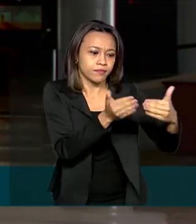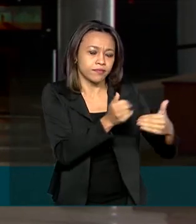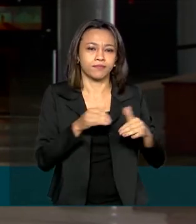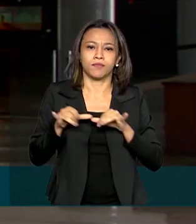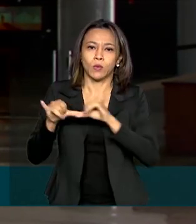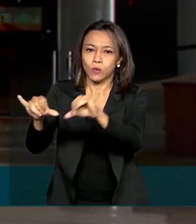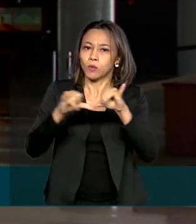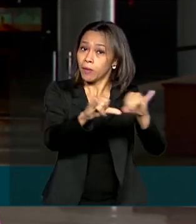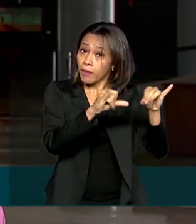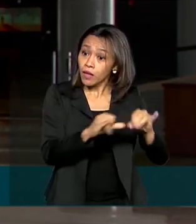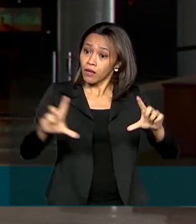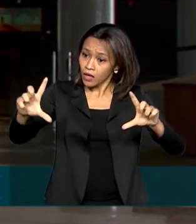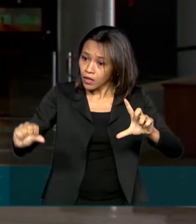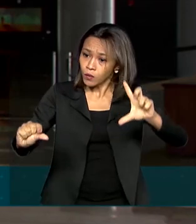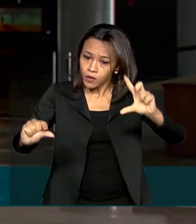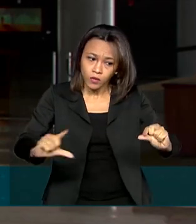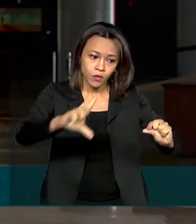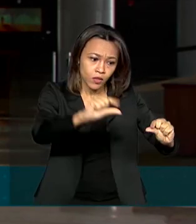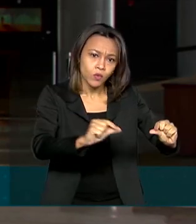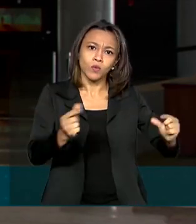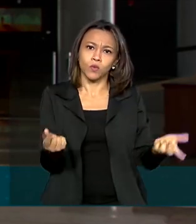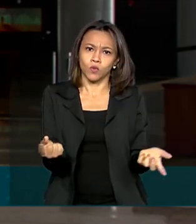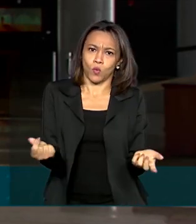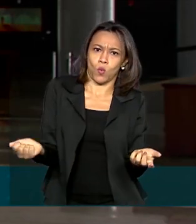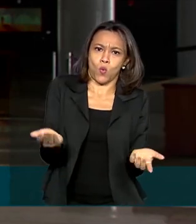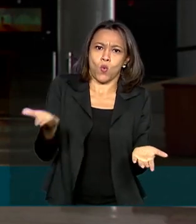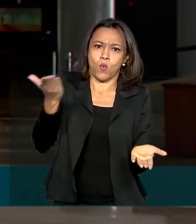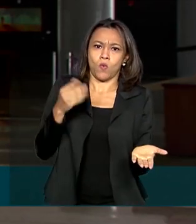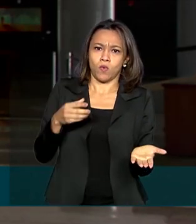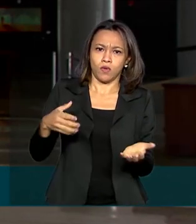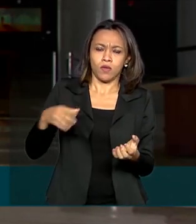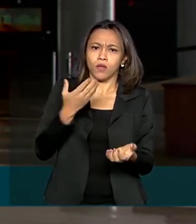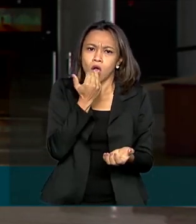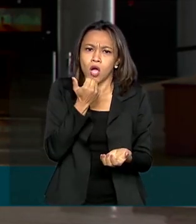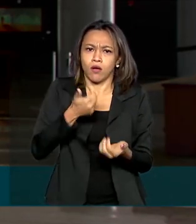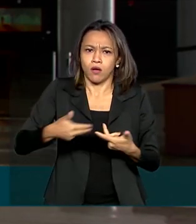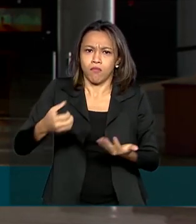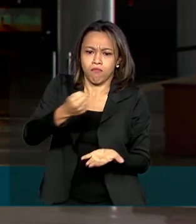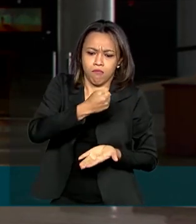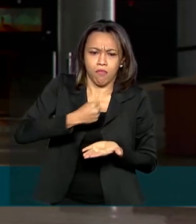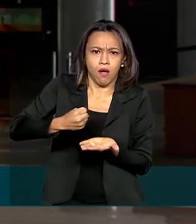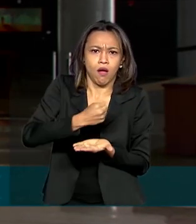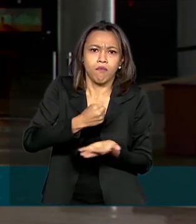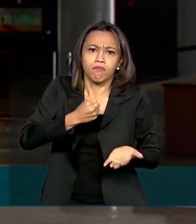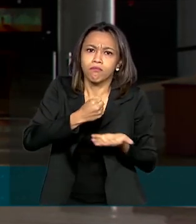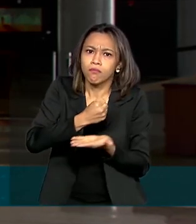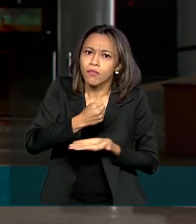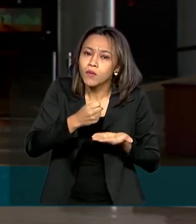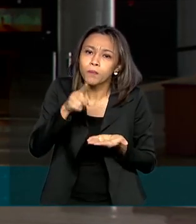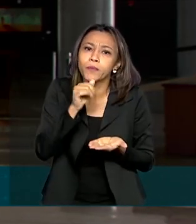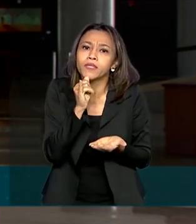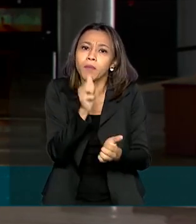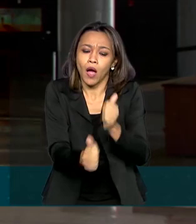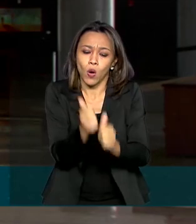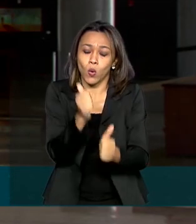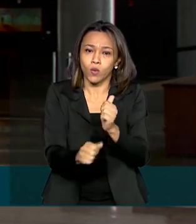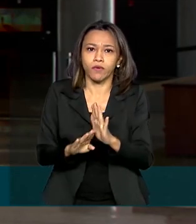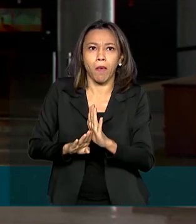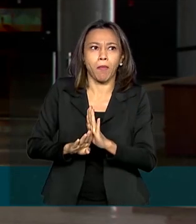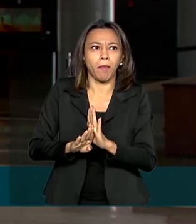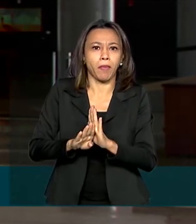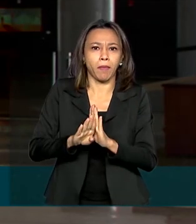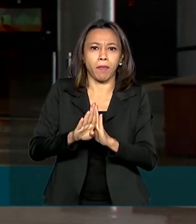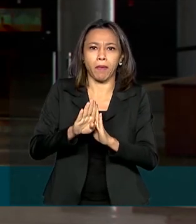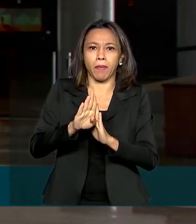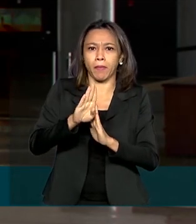a margem de lucro em cima desses produtos básicos, como o arroz, que segundo o IBGE, vem subindo sucessivamente